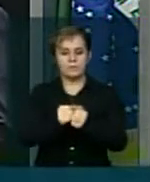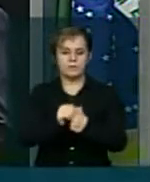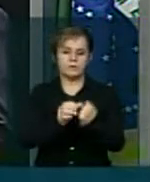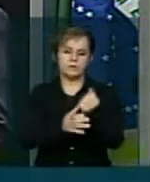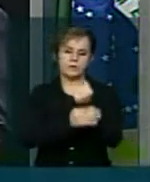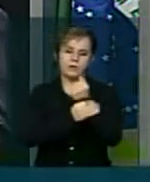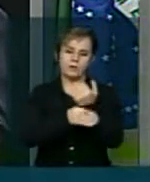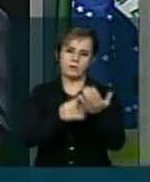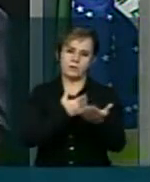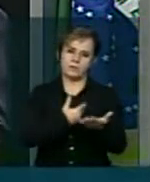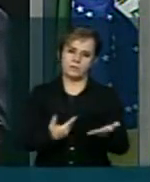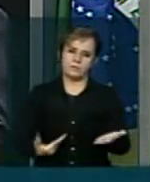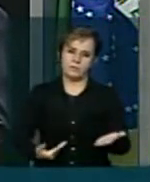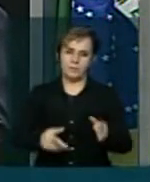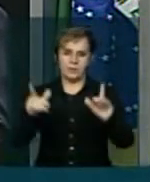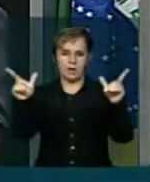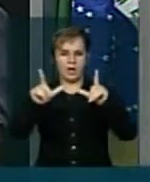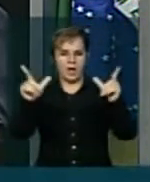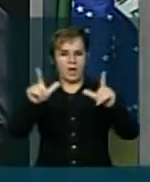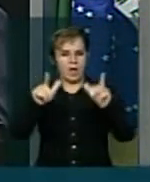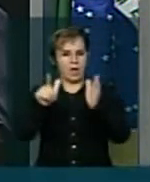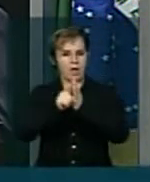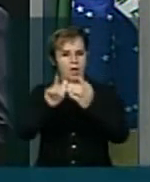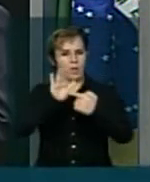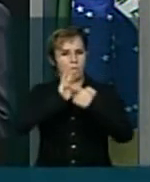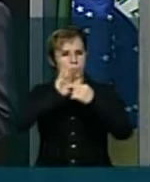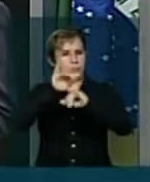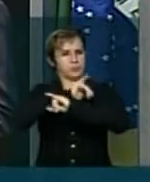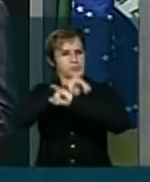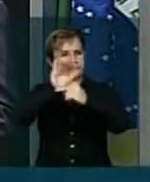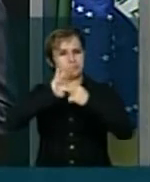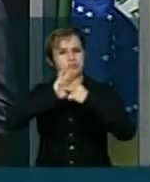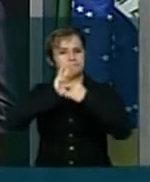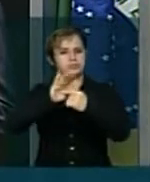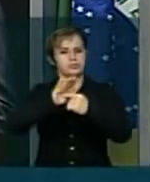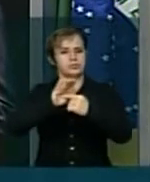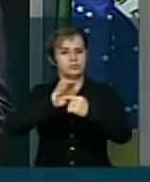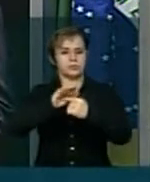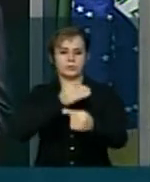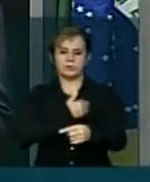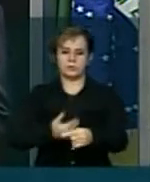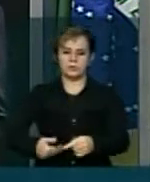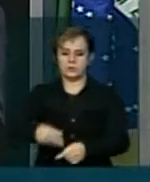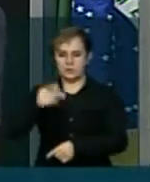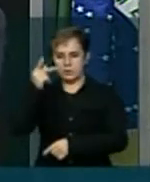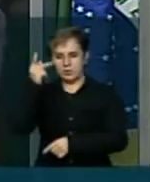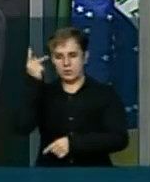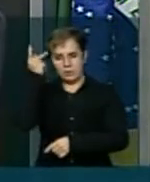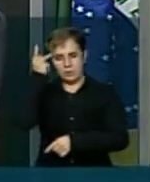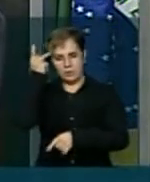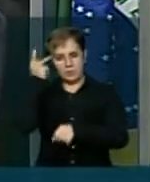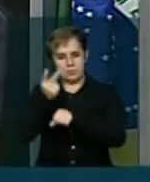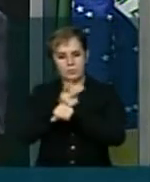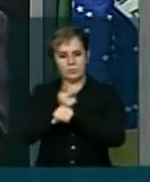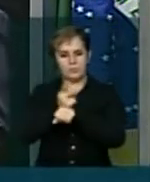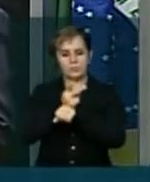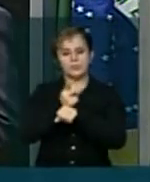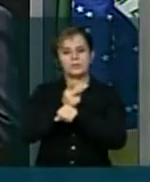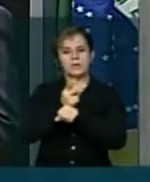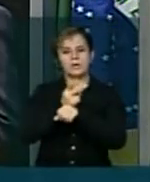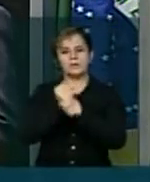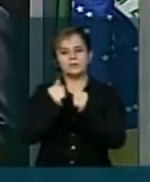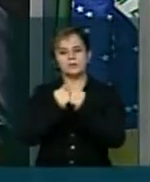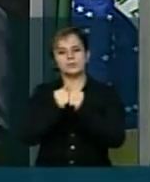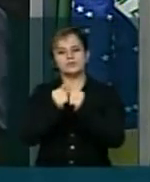E a mídia estampa isso E o governo de São Paulo busca uma parceria com o governo federal Com o serviço de